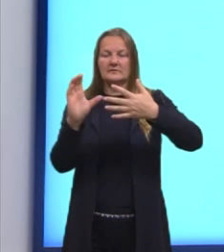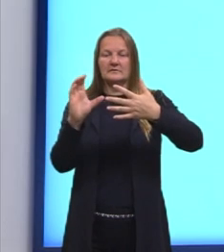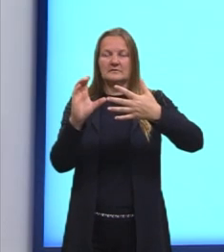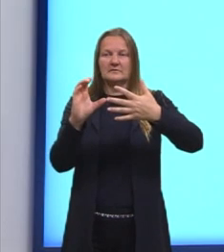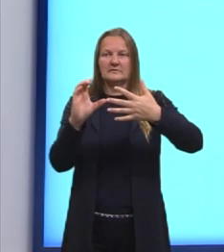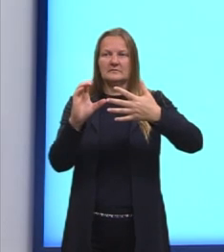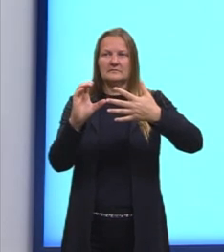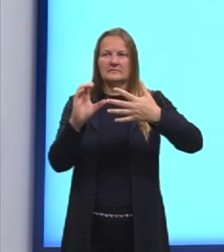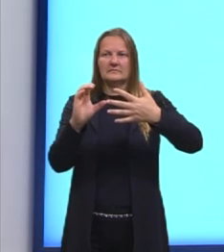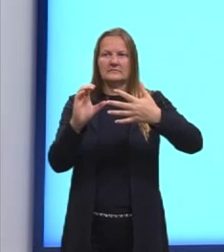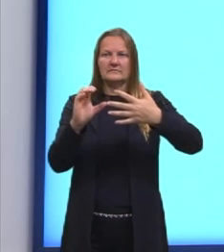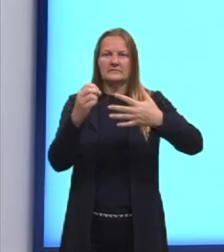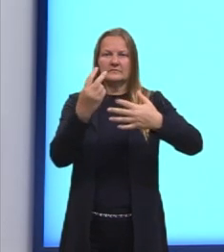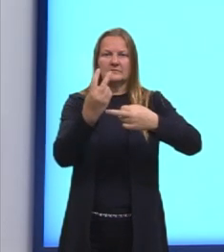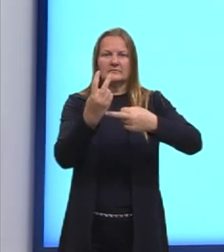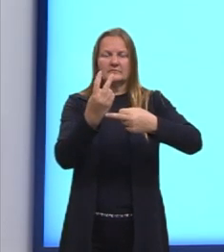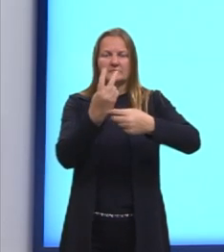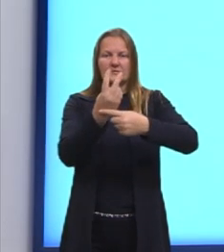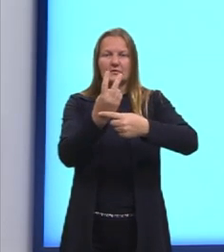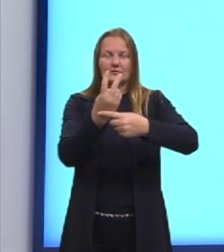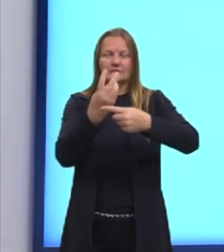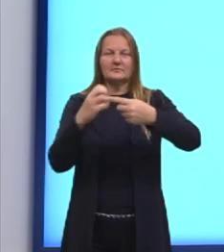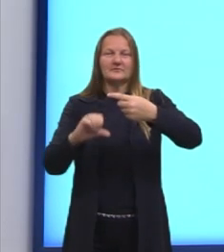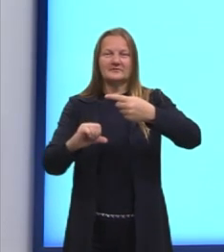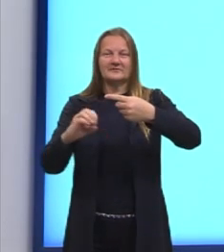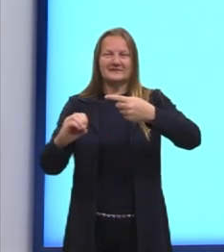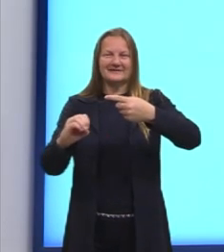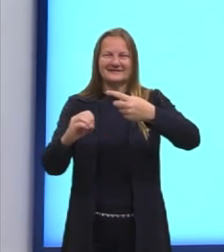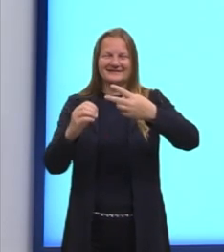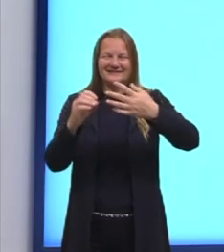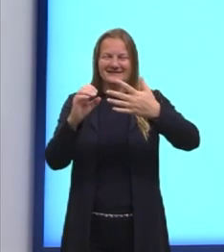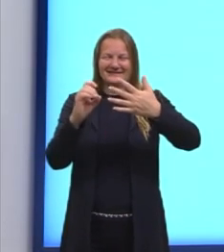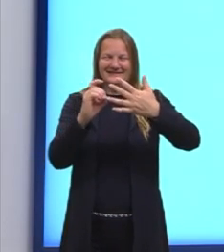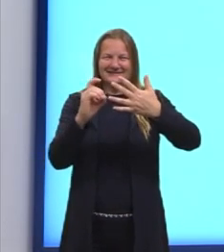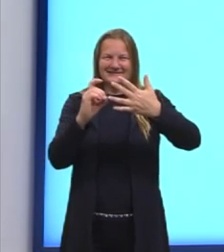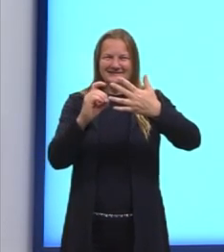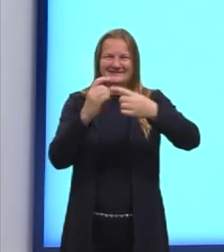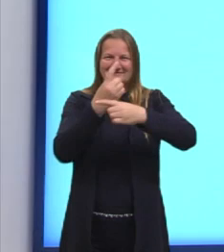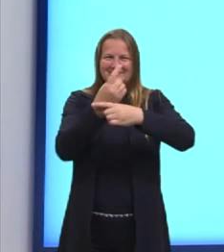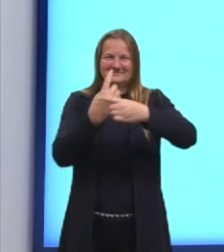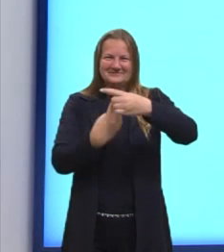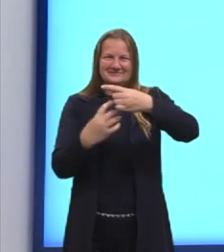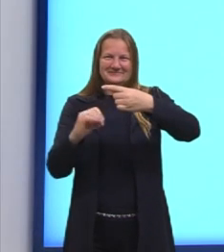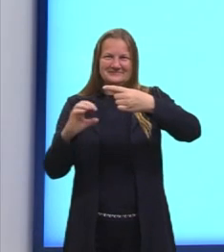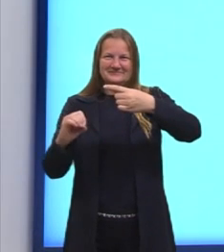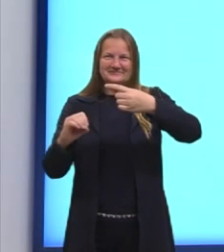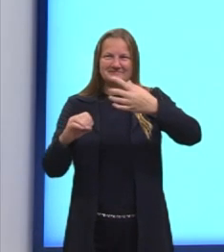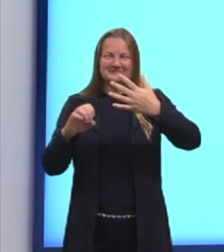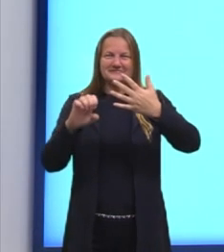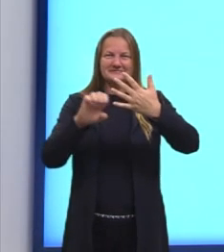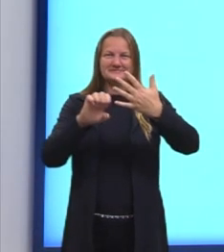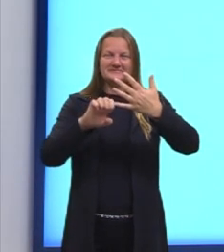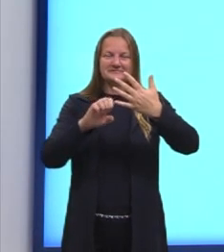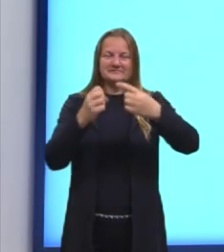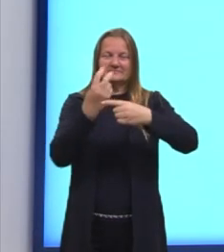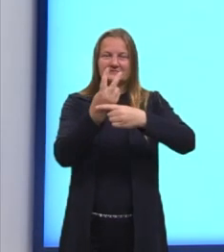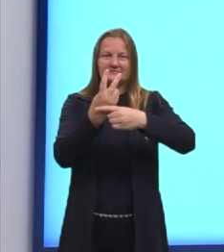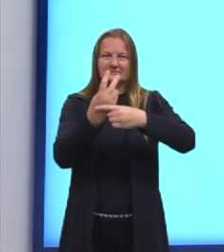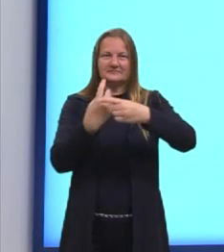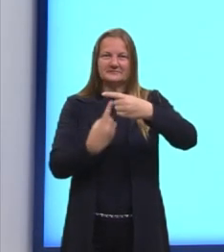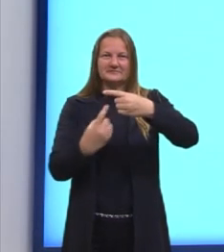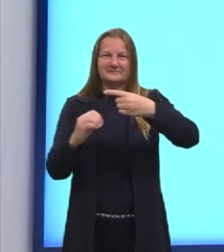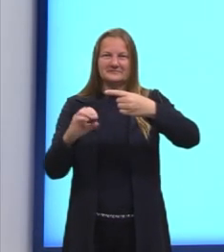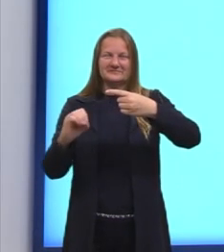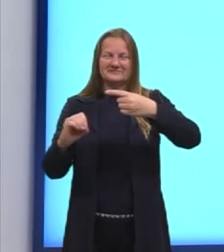letra C, 2 para 90, letra D, 1 para 100 e a letra E, 2 para 100.